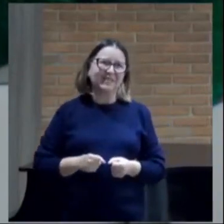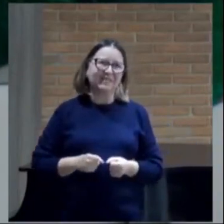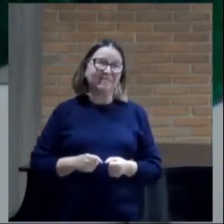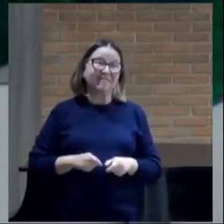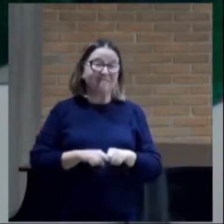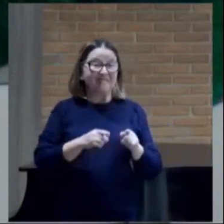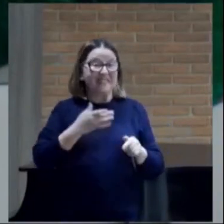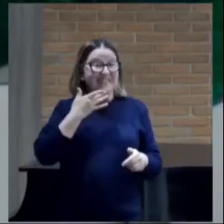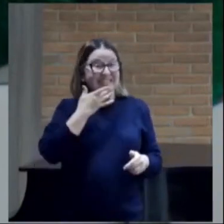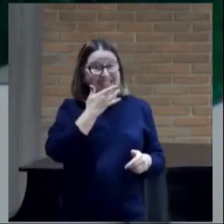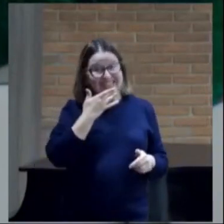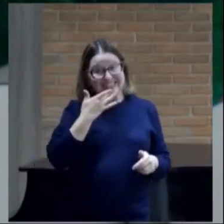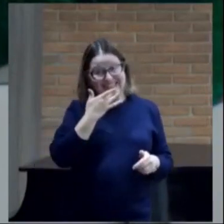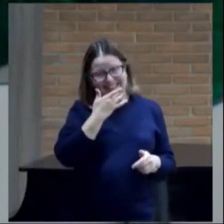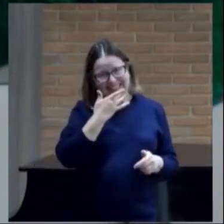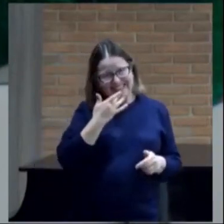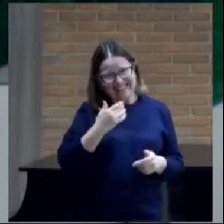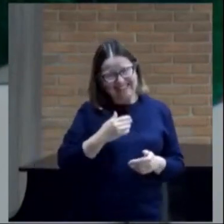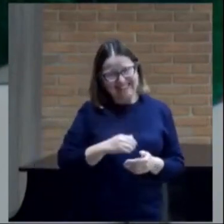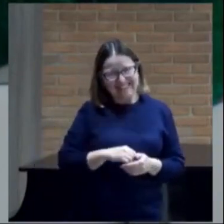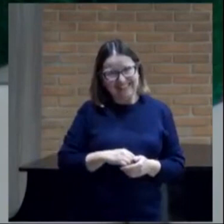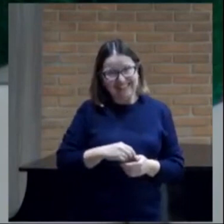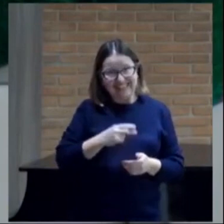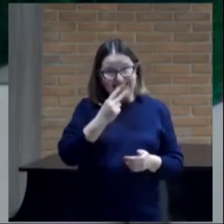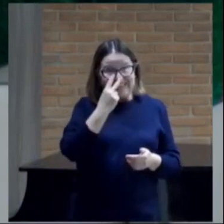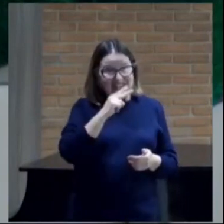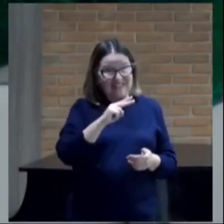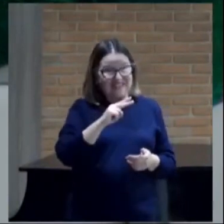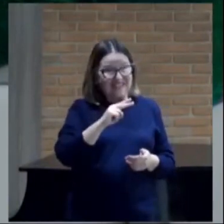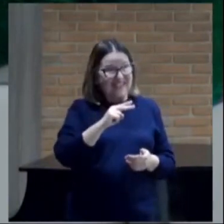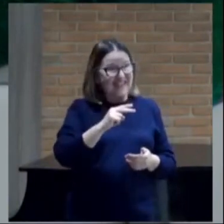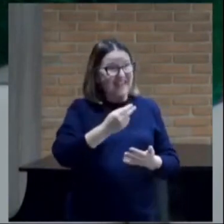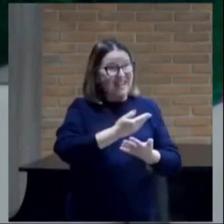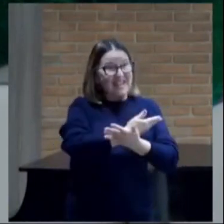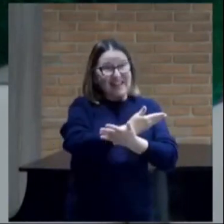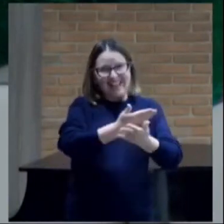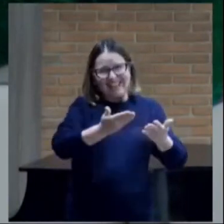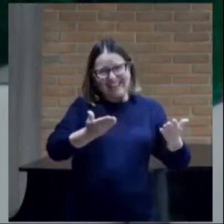gostoso. É ver a cara de vocês aí.